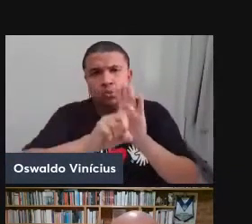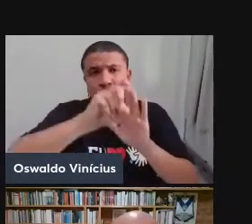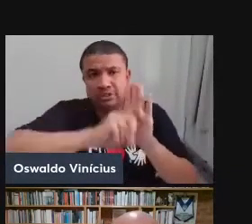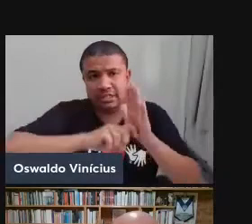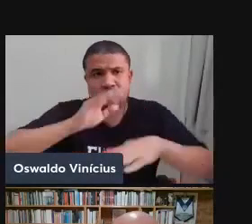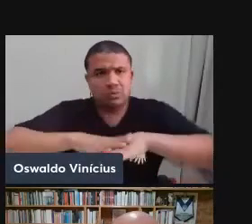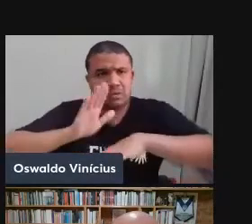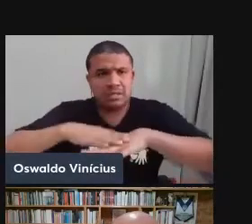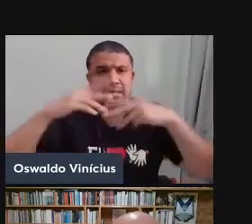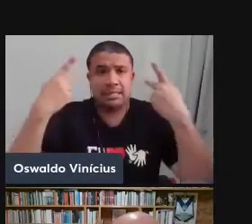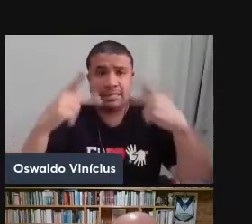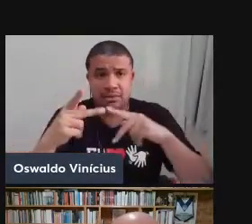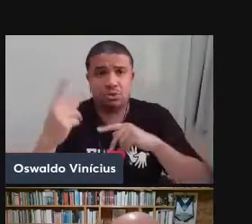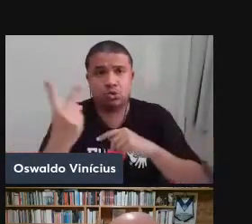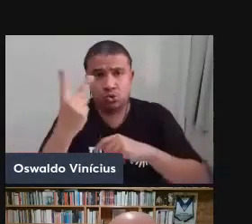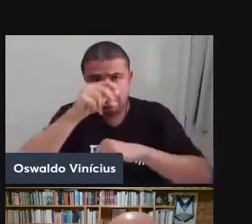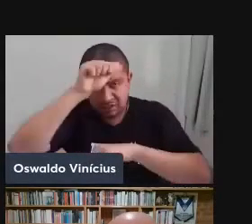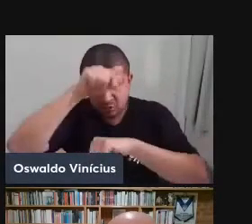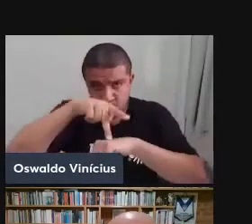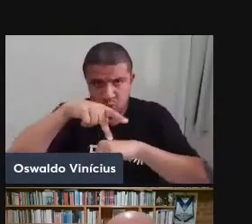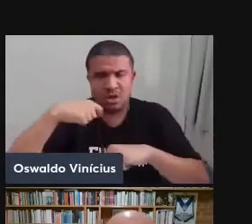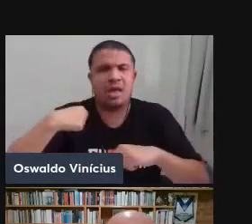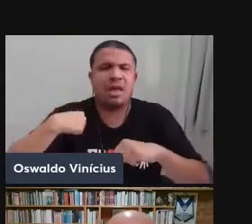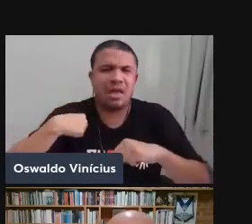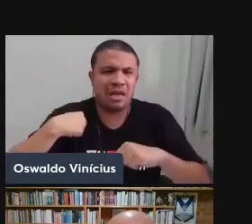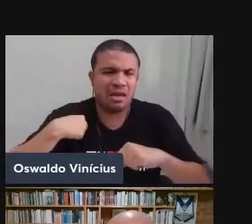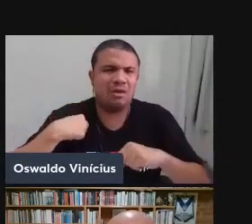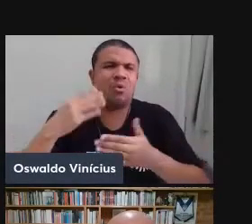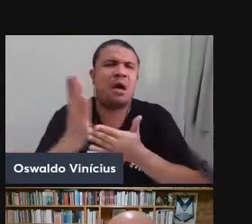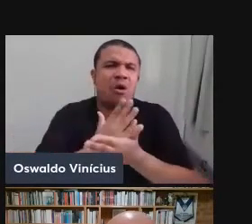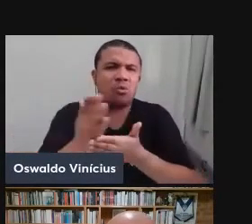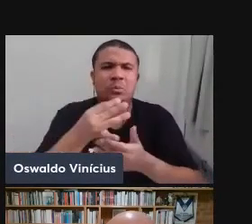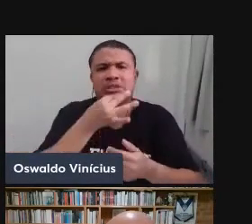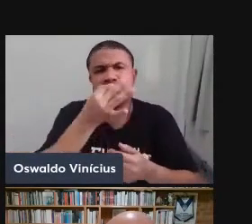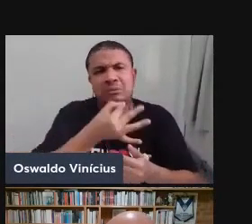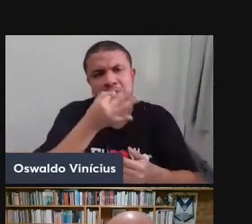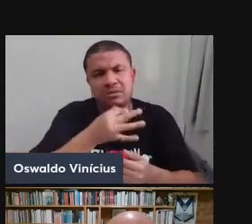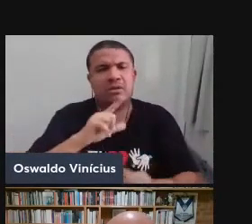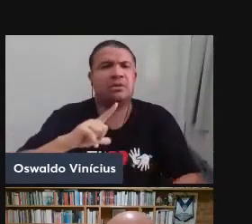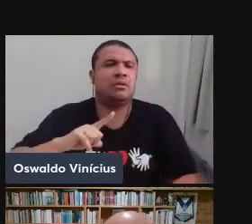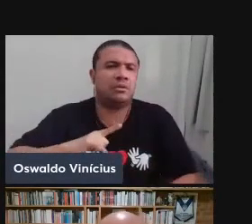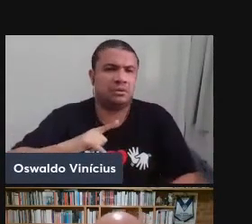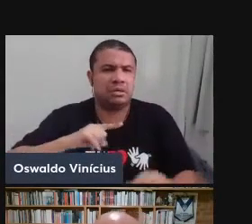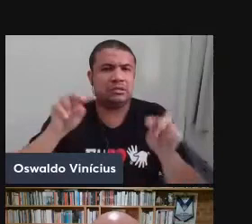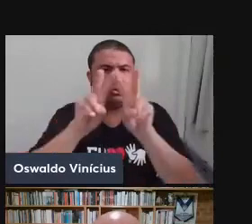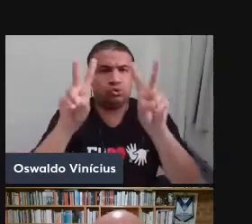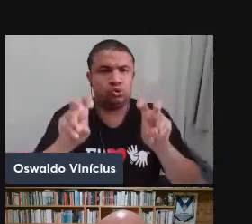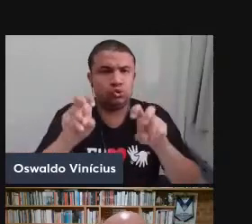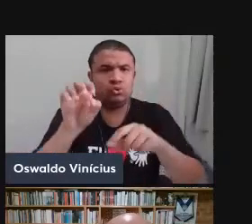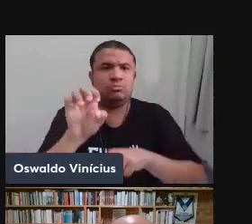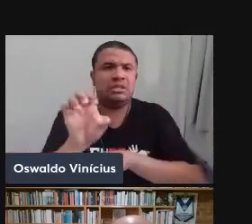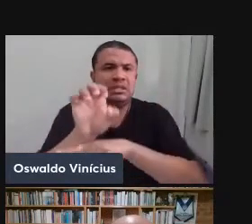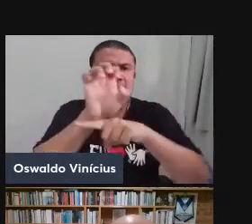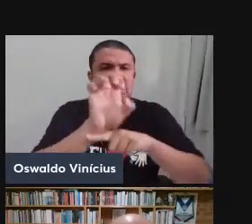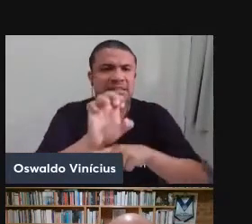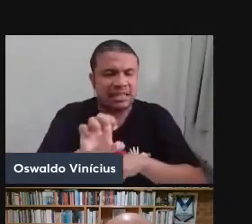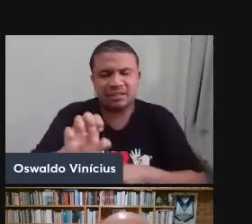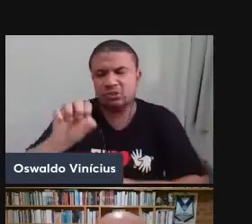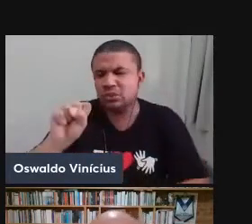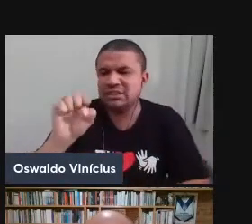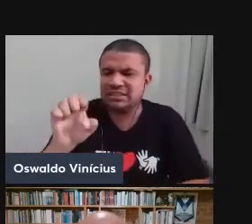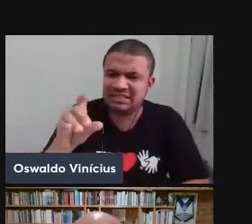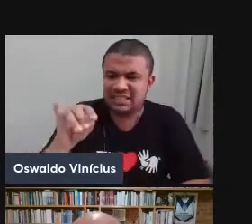deles, que eu vou aqui tecer algumas considerações sobre Estado, sedentarismo,